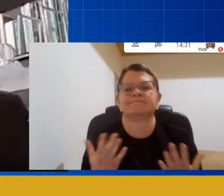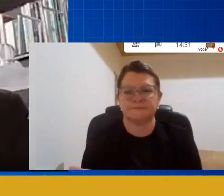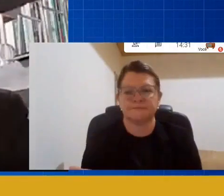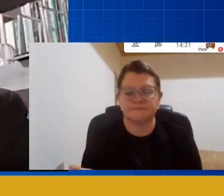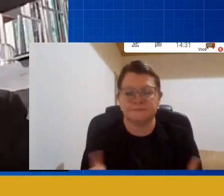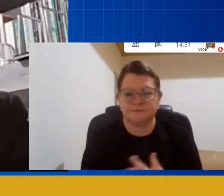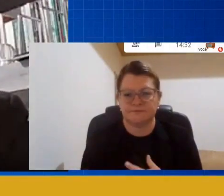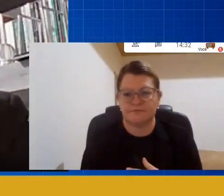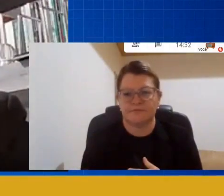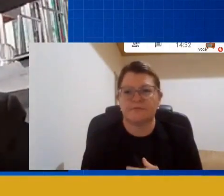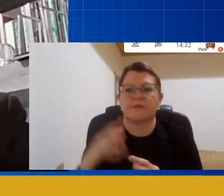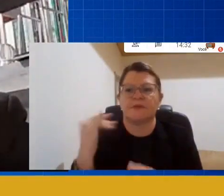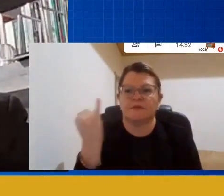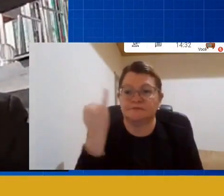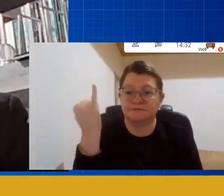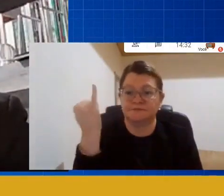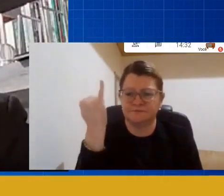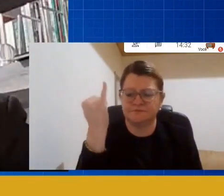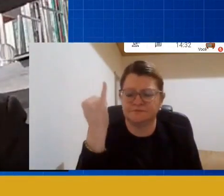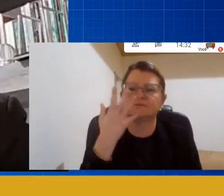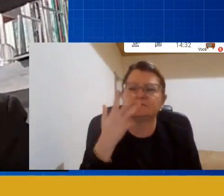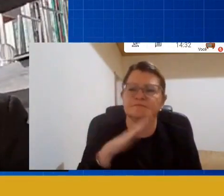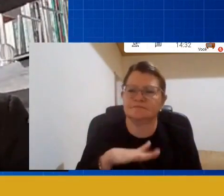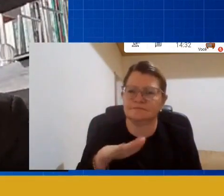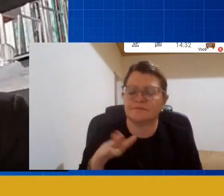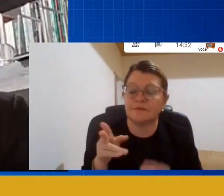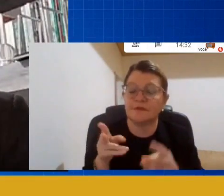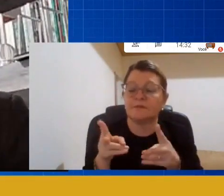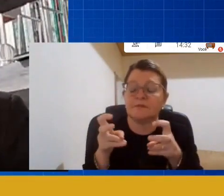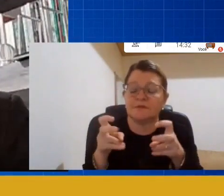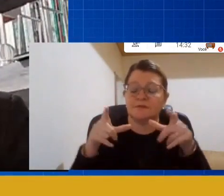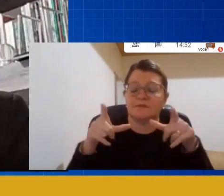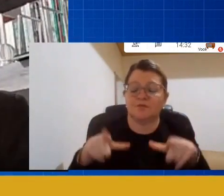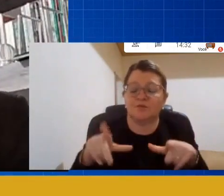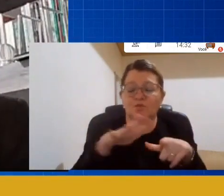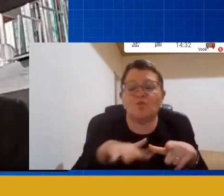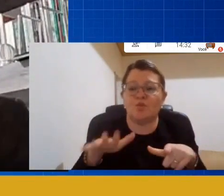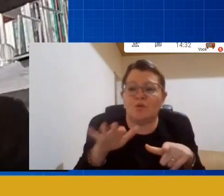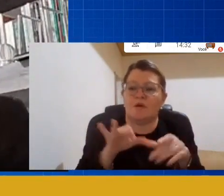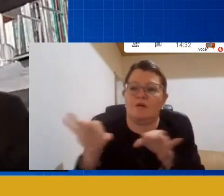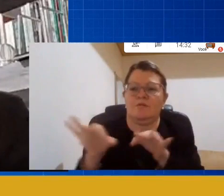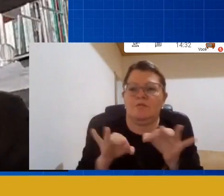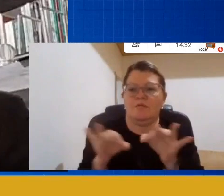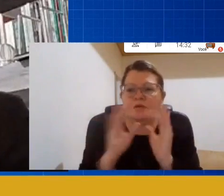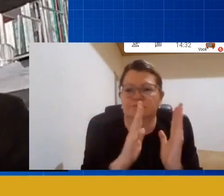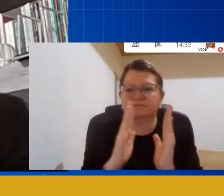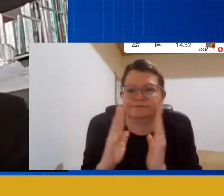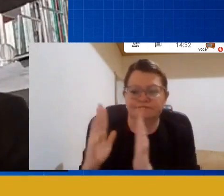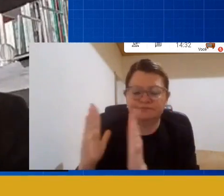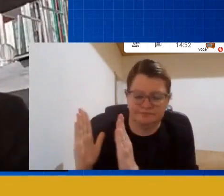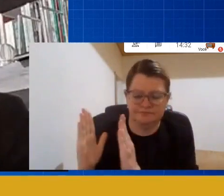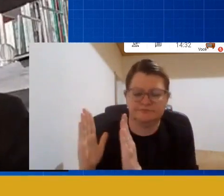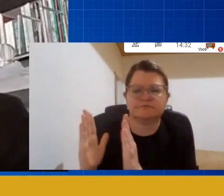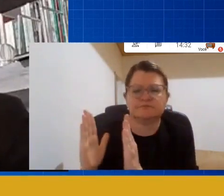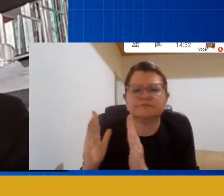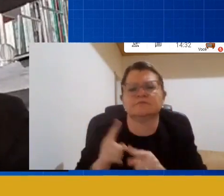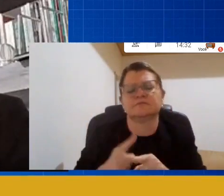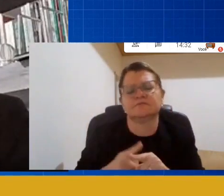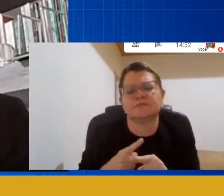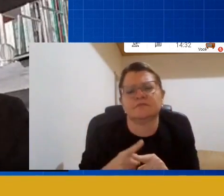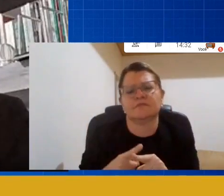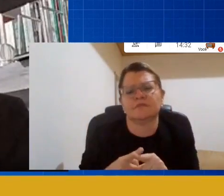É fundamental para a criança reconhecer um ambiente organizado quando eu digo organizado é onde ela